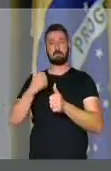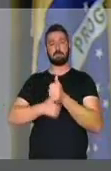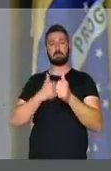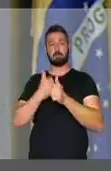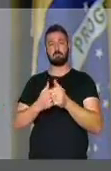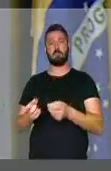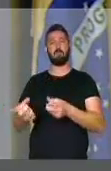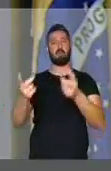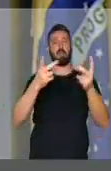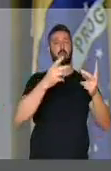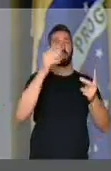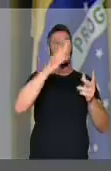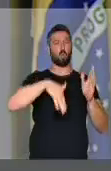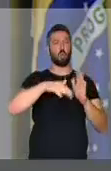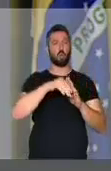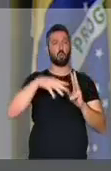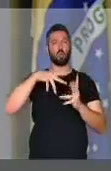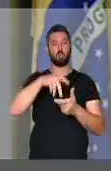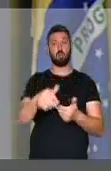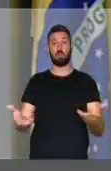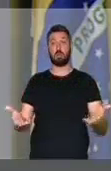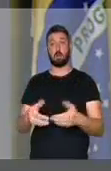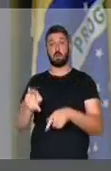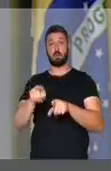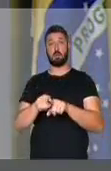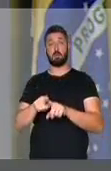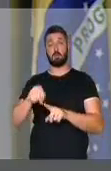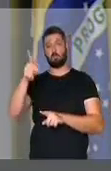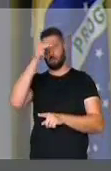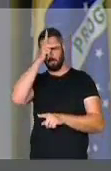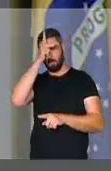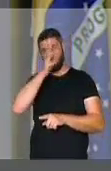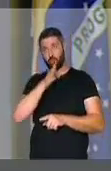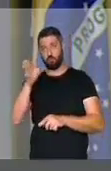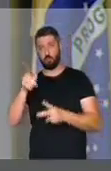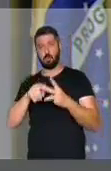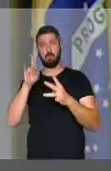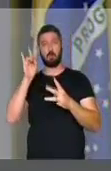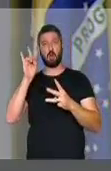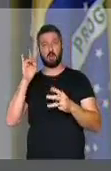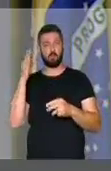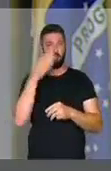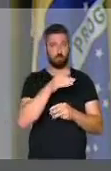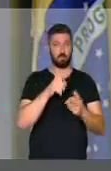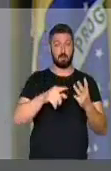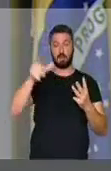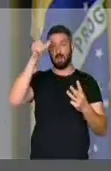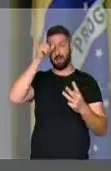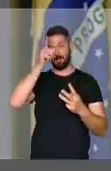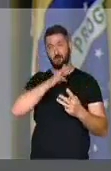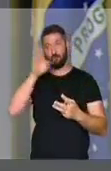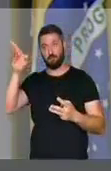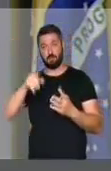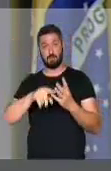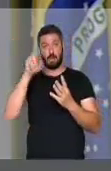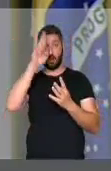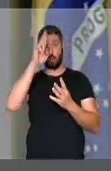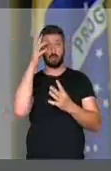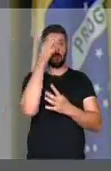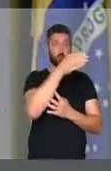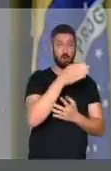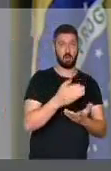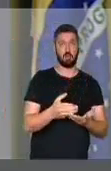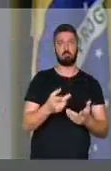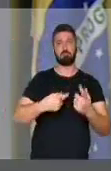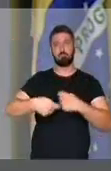vendendo os nossos produtos, esteve também agora no Peru, na Bolívia, na Alemanha, na Rússia,